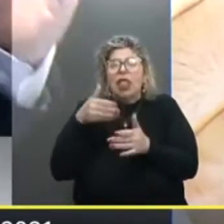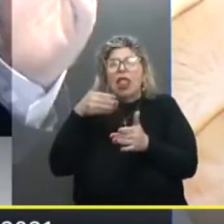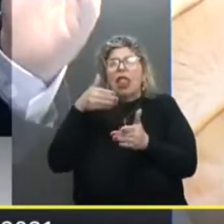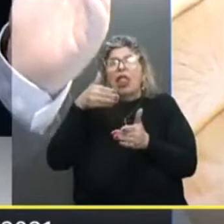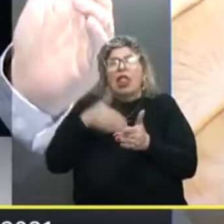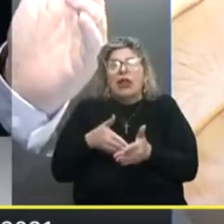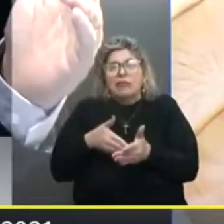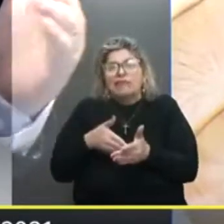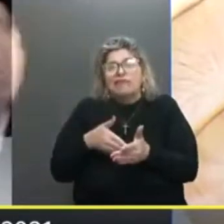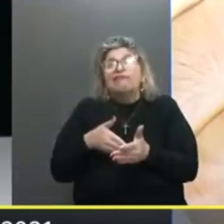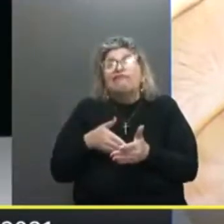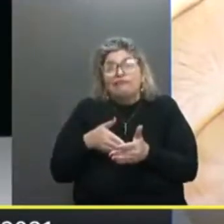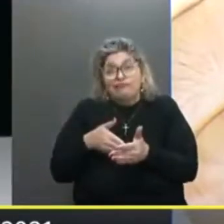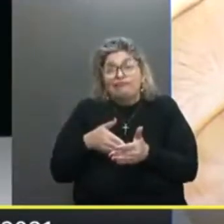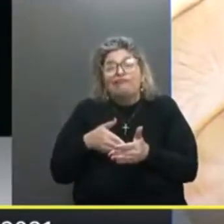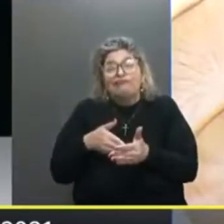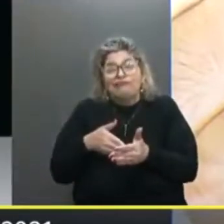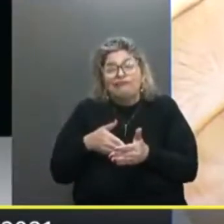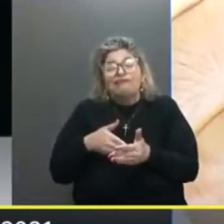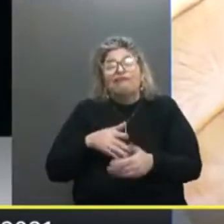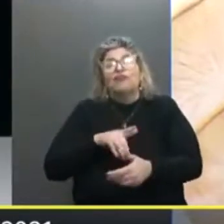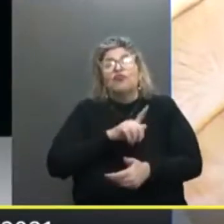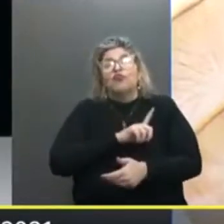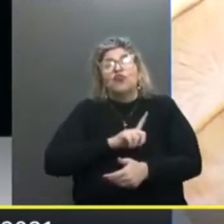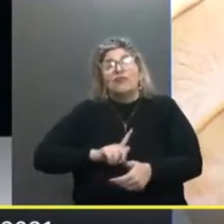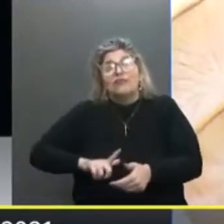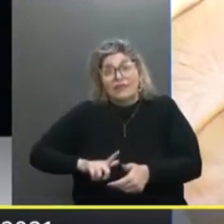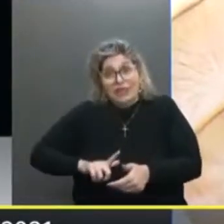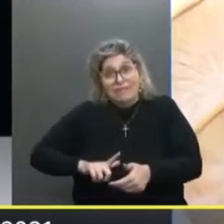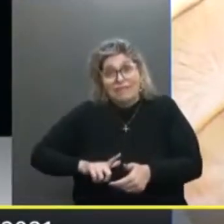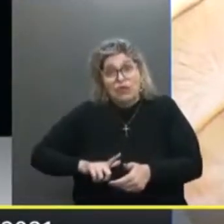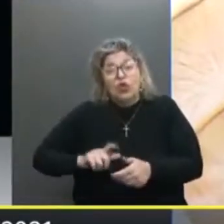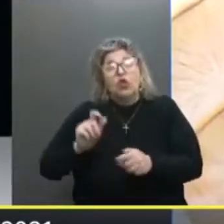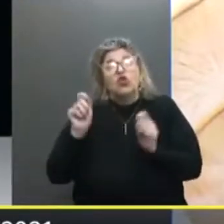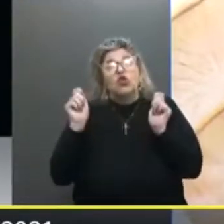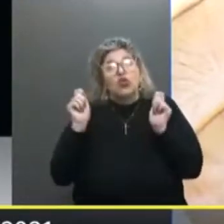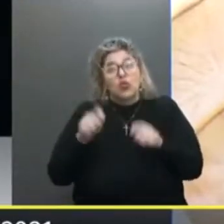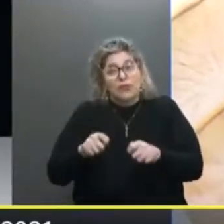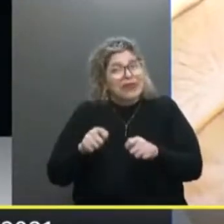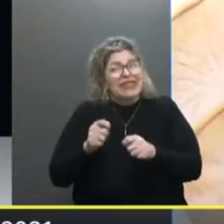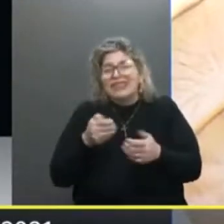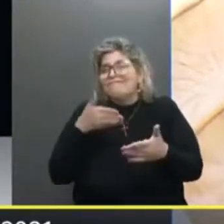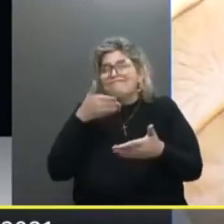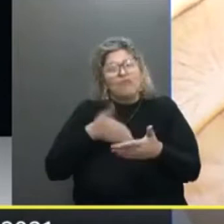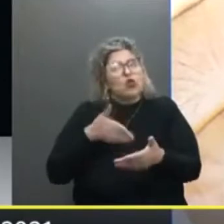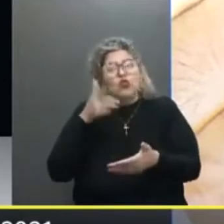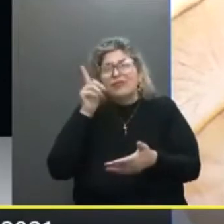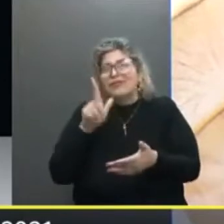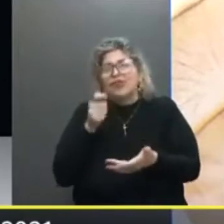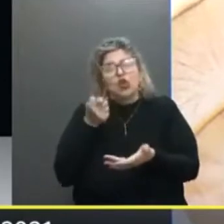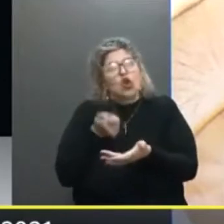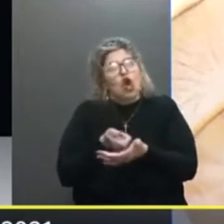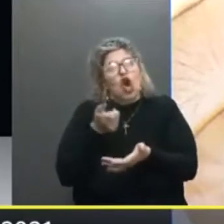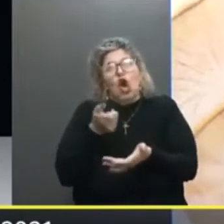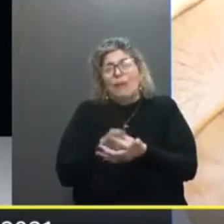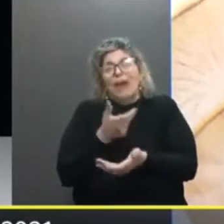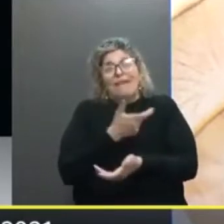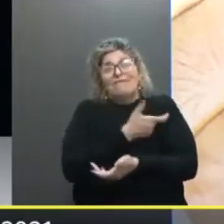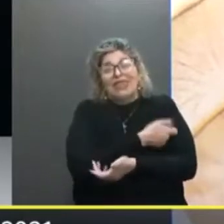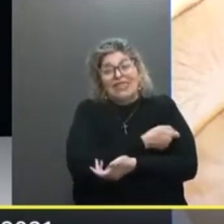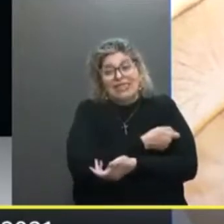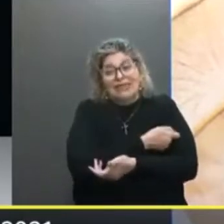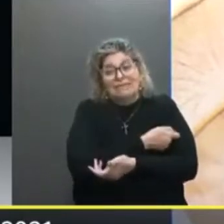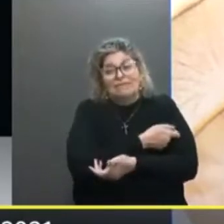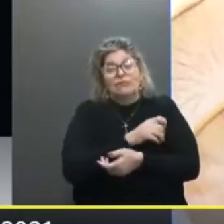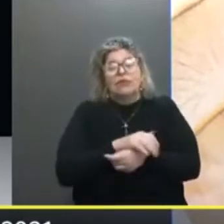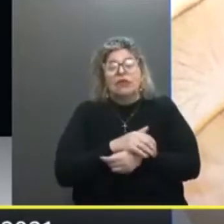Esbarramos Como sempre No governo Que possibilitou Impossibilitou A compra Dessas vacinas E